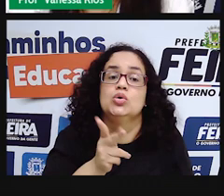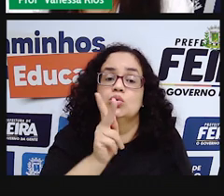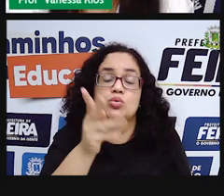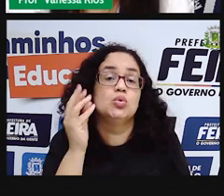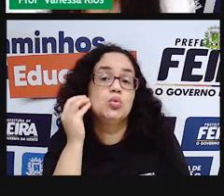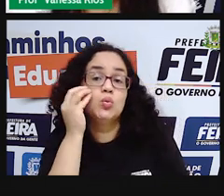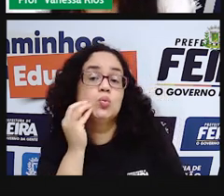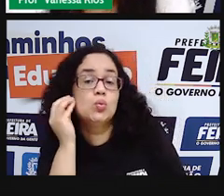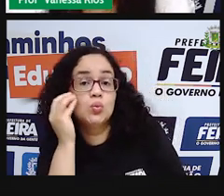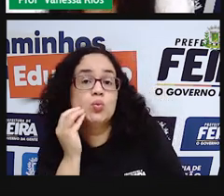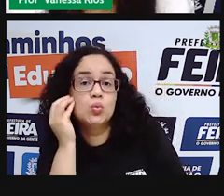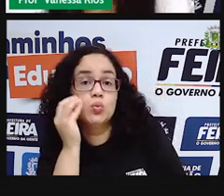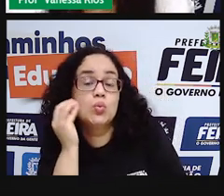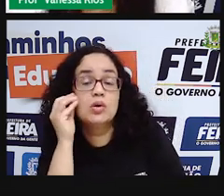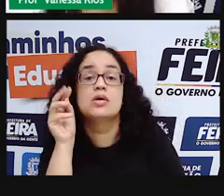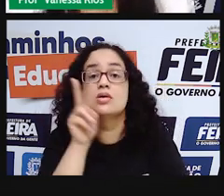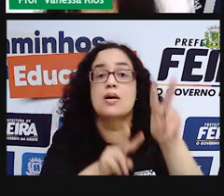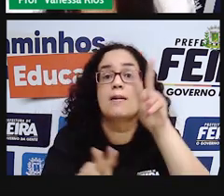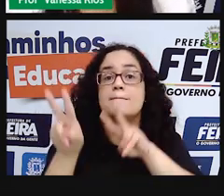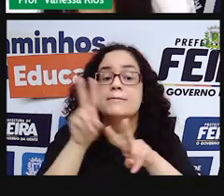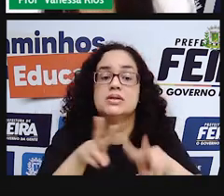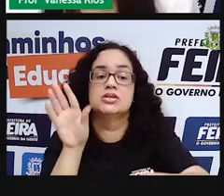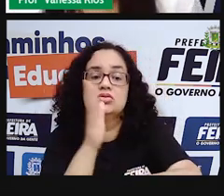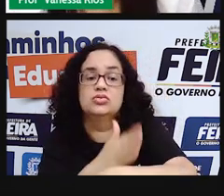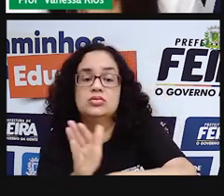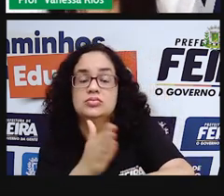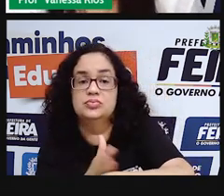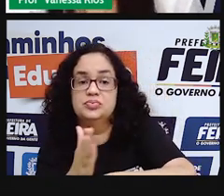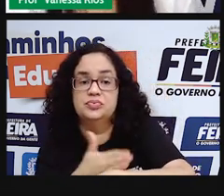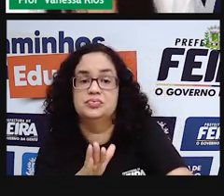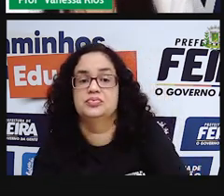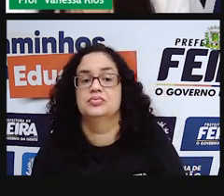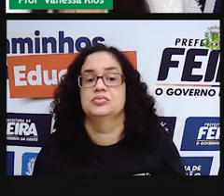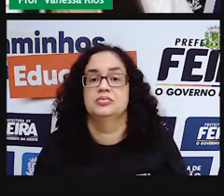a experiência e observar isso na prática? Então, vamos lá.